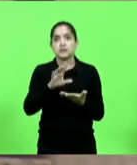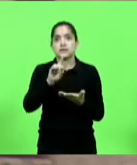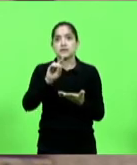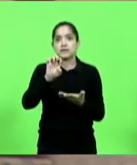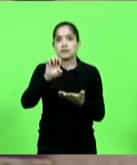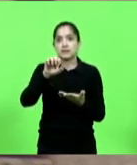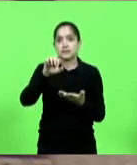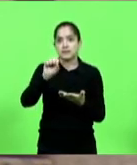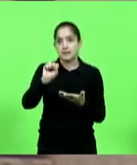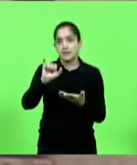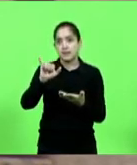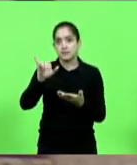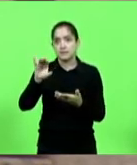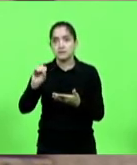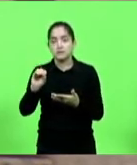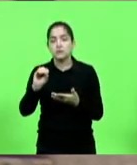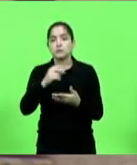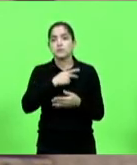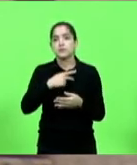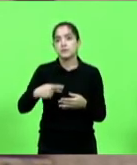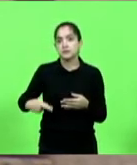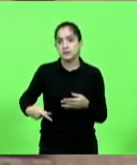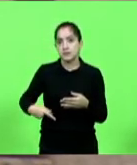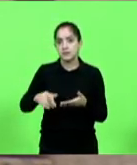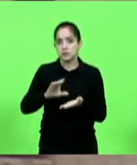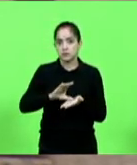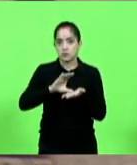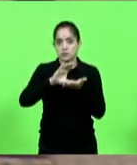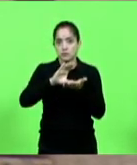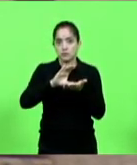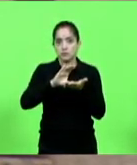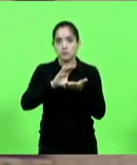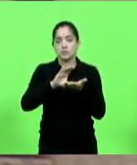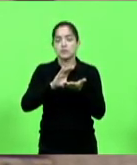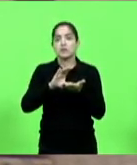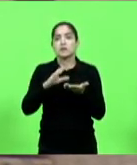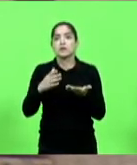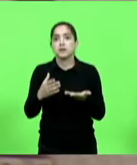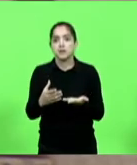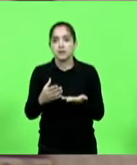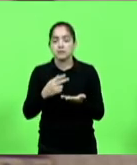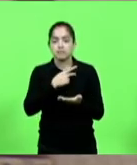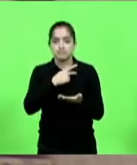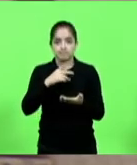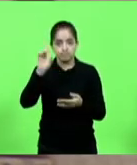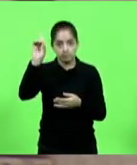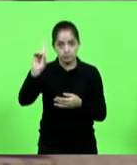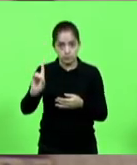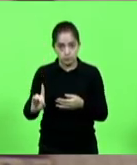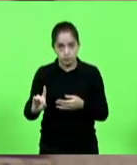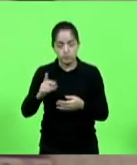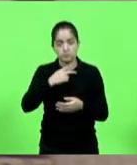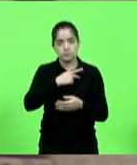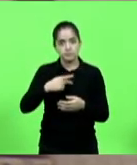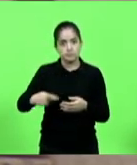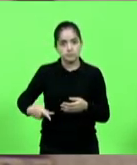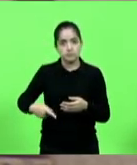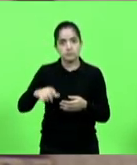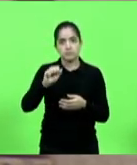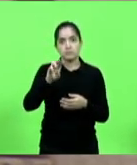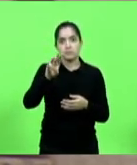que é o presidente do Conselho da WEG, o senhor Harish Melzer, que é o diretor-presidente da WEG,